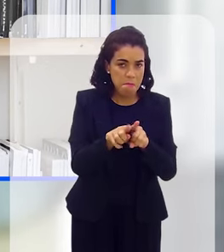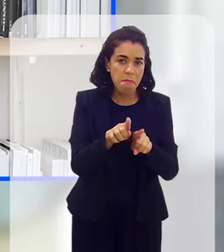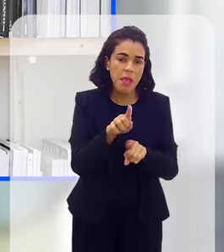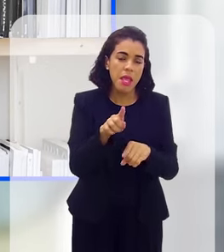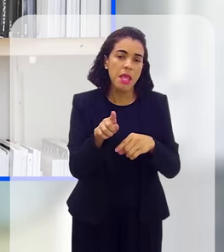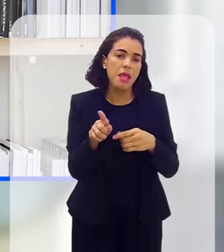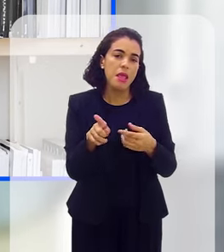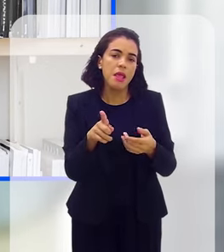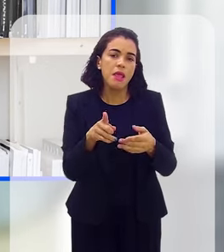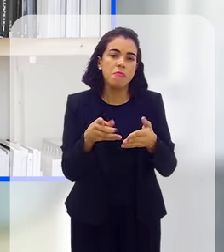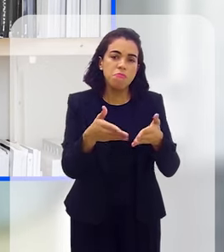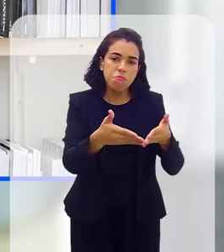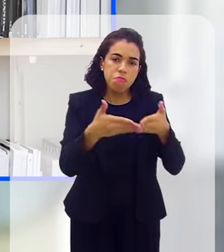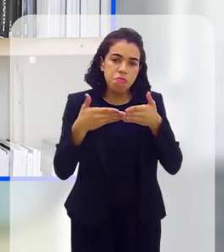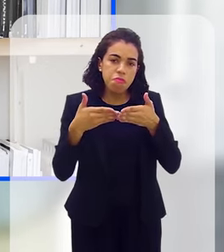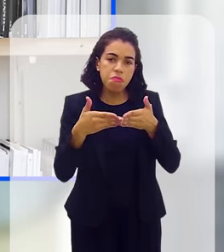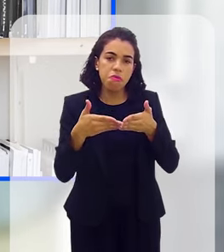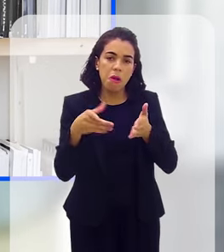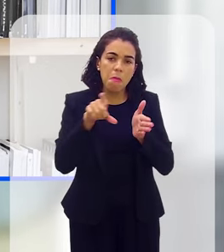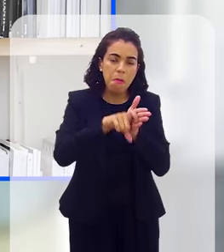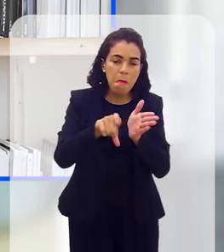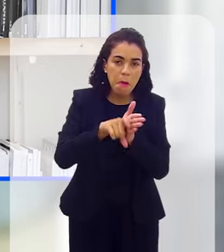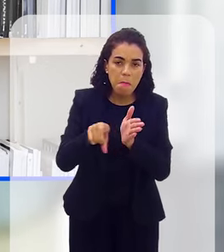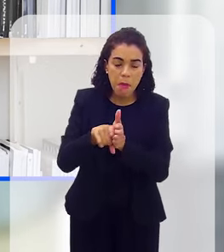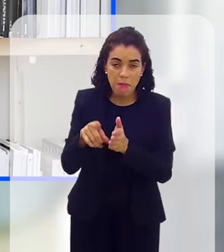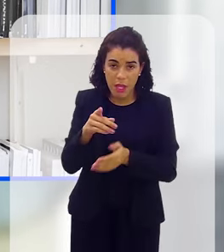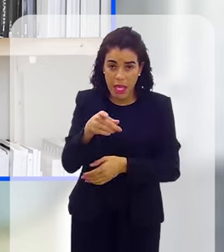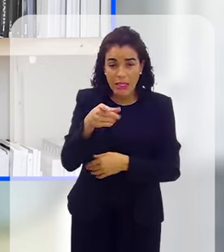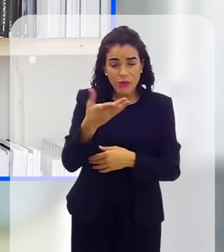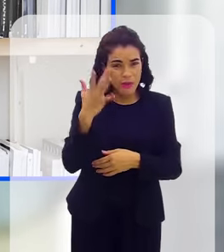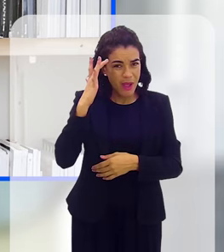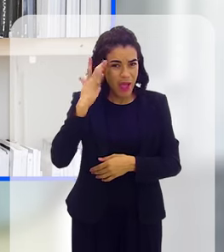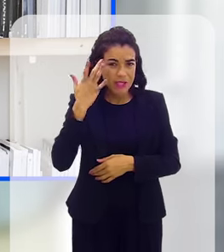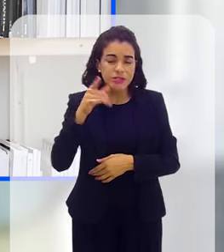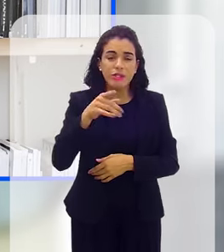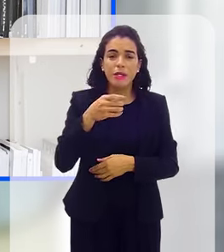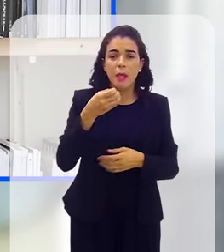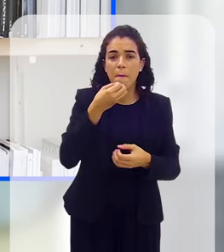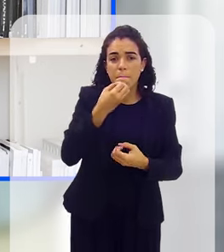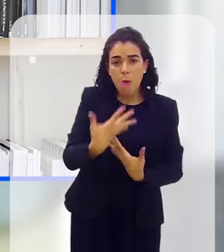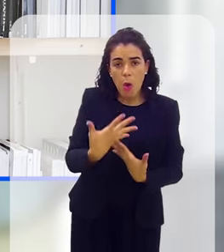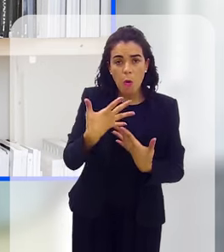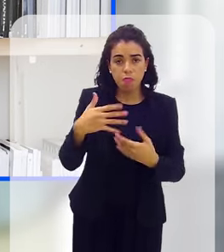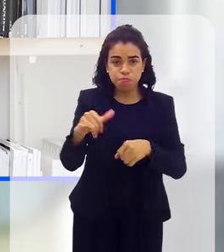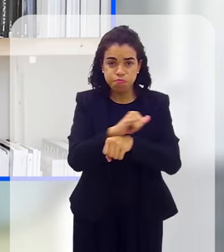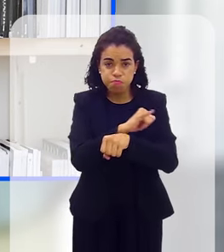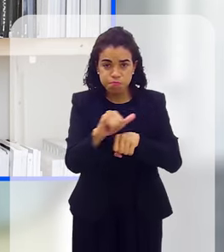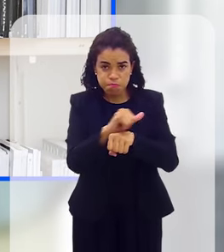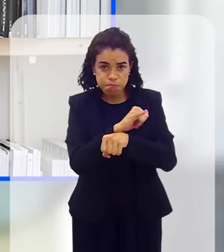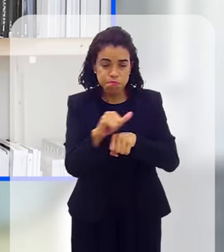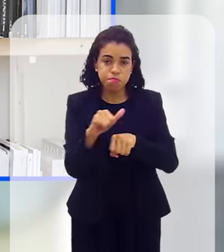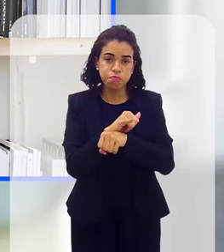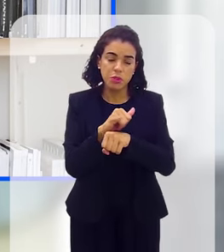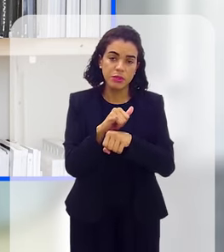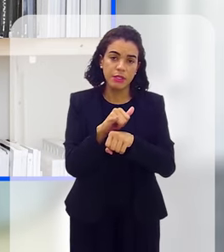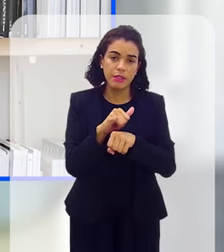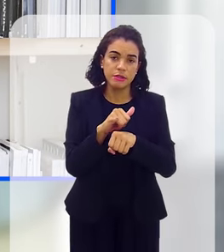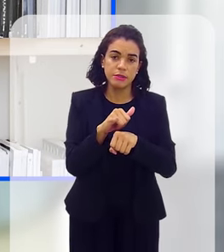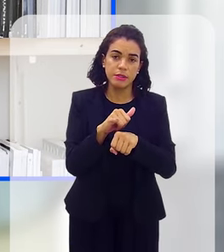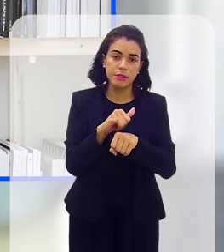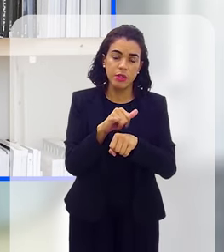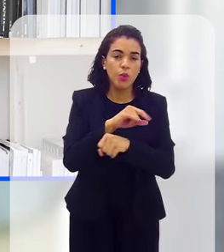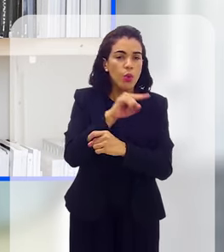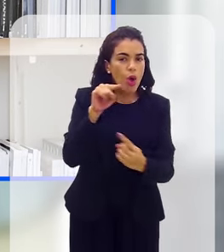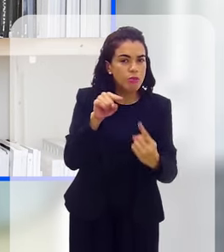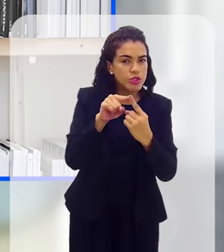algum tipo de benefício fiscal que essa empresa possa vir a ter, elas são suficientes, têm sido, pelo menos, suficientes para